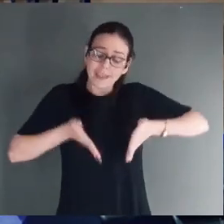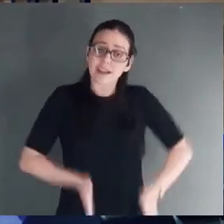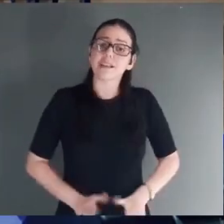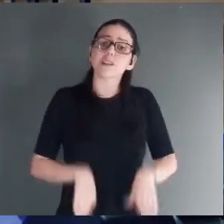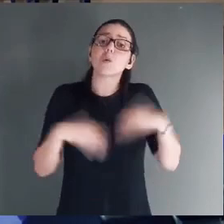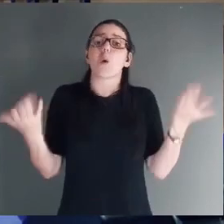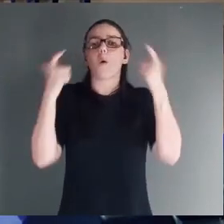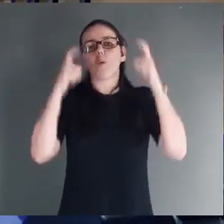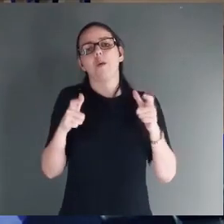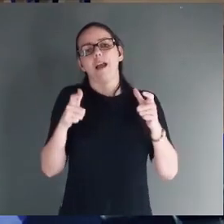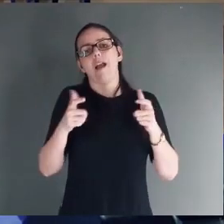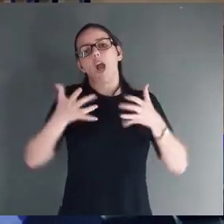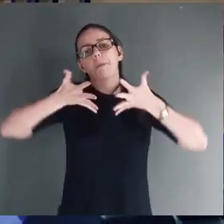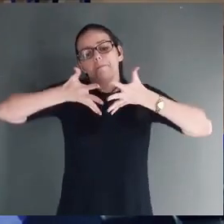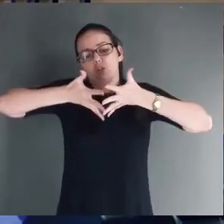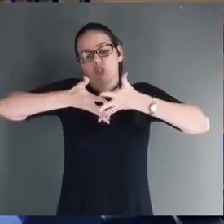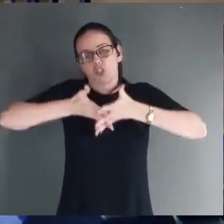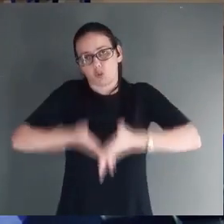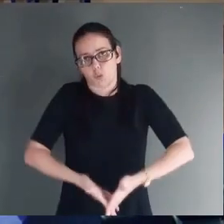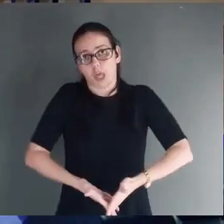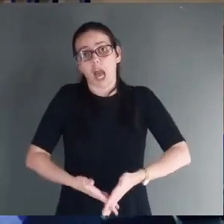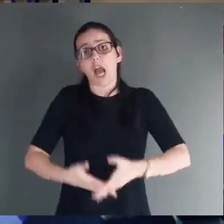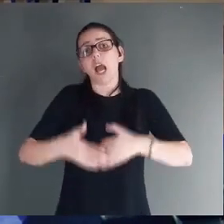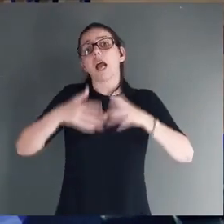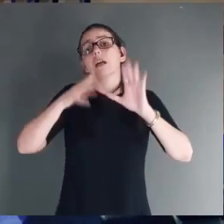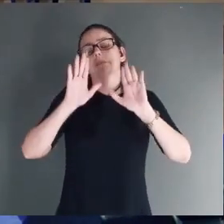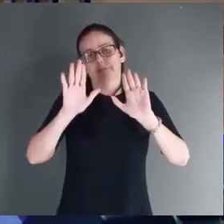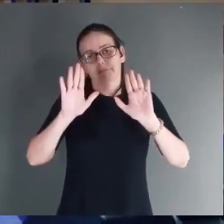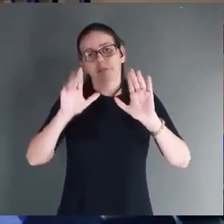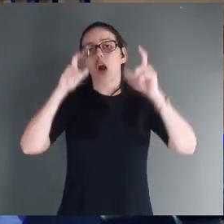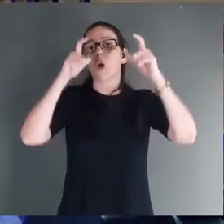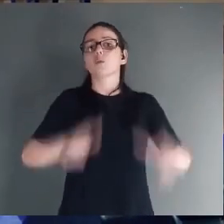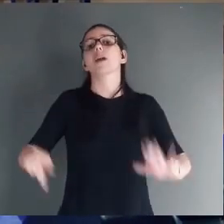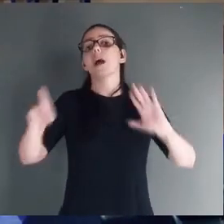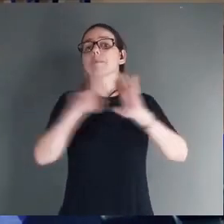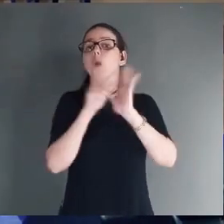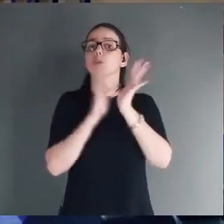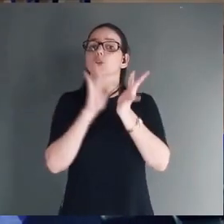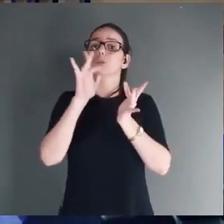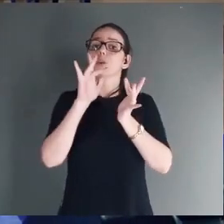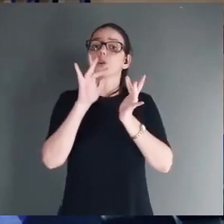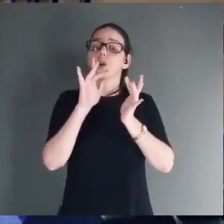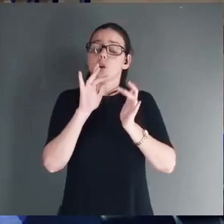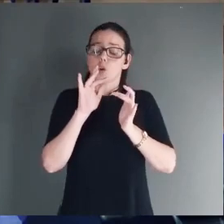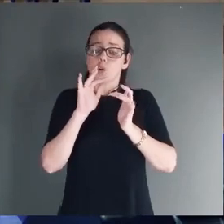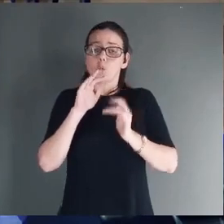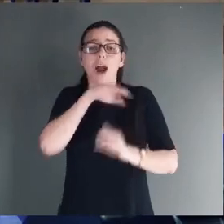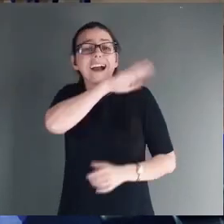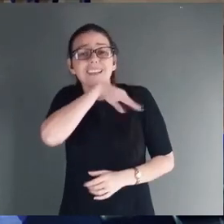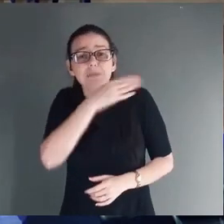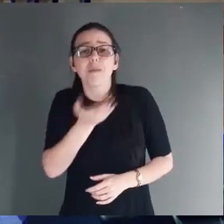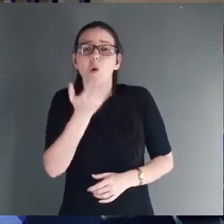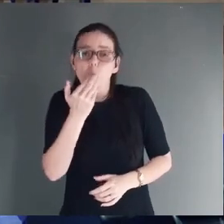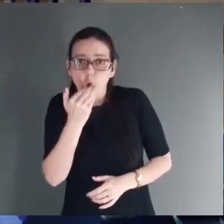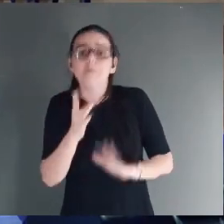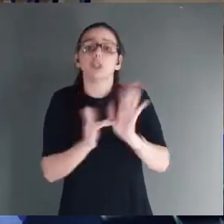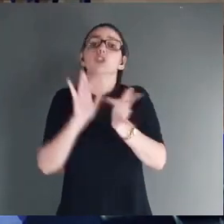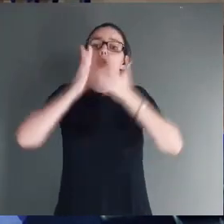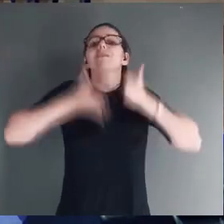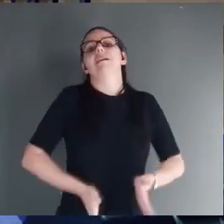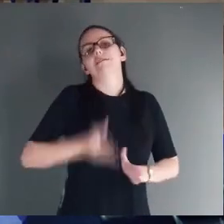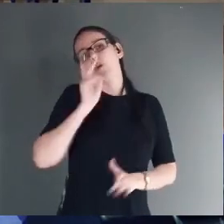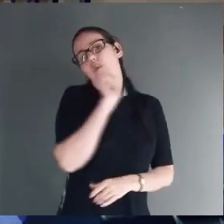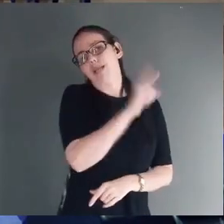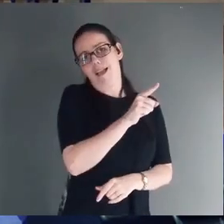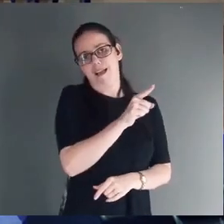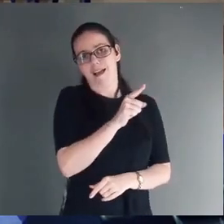Foi numa manjedoura. Deixa eu te falar, Deus é Deus. Ele é dono do ouro e da prata. Ele pode todas as coisas. Ele